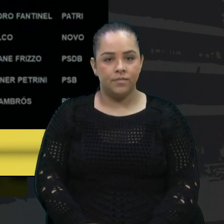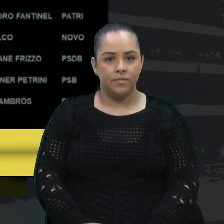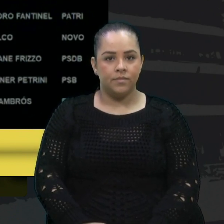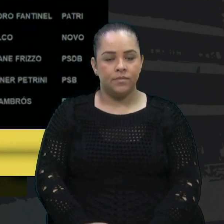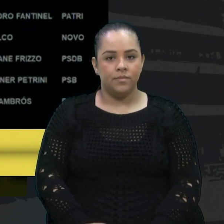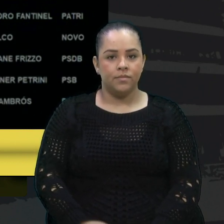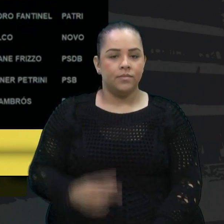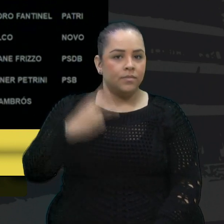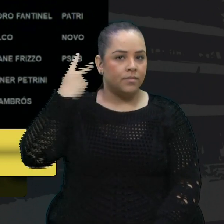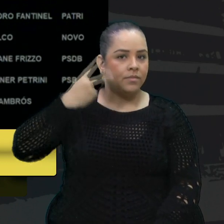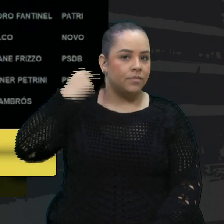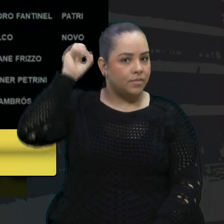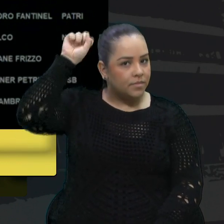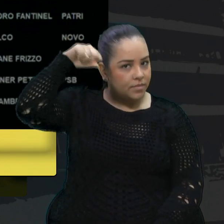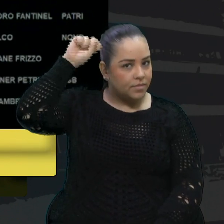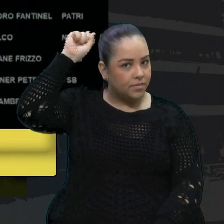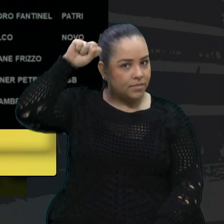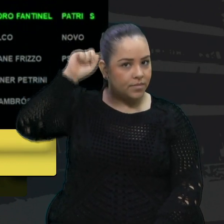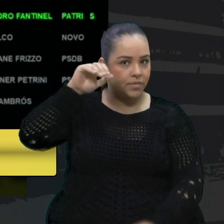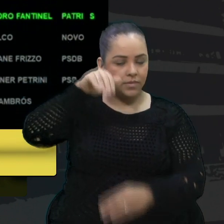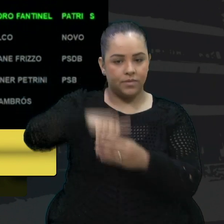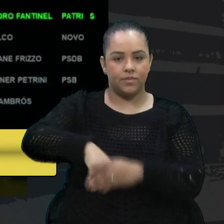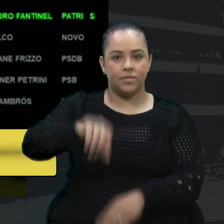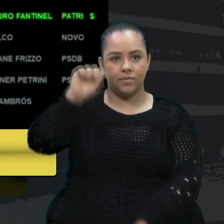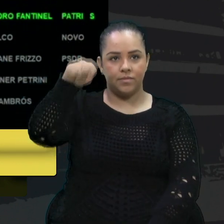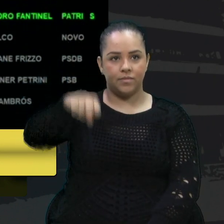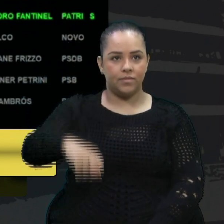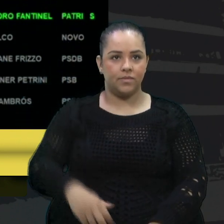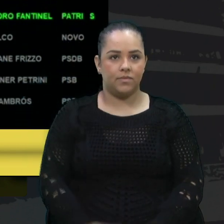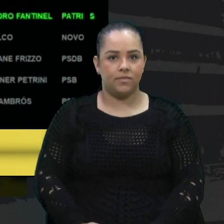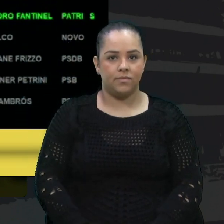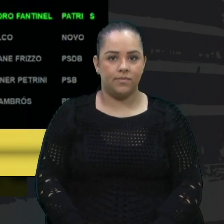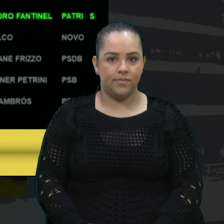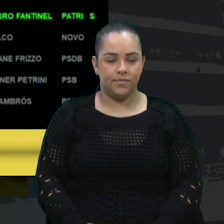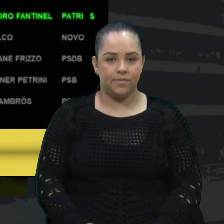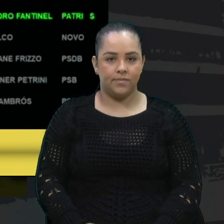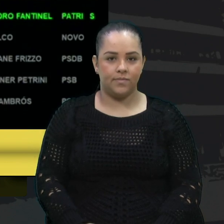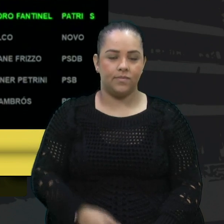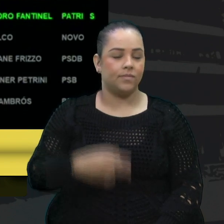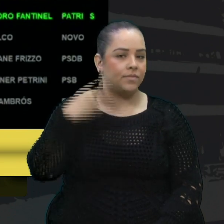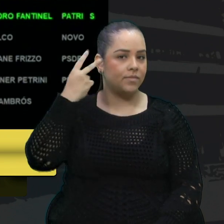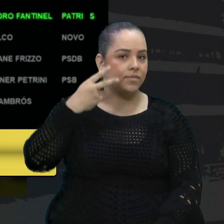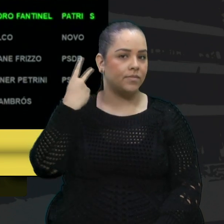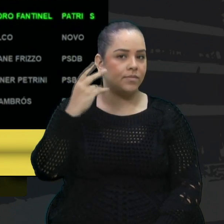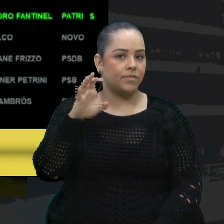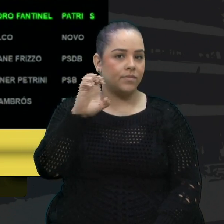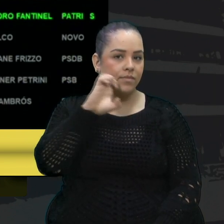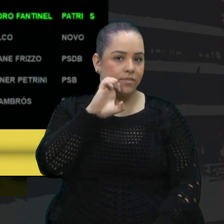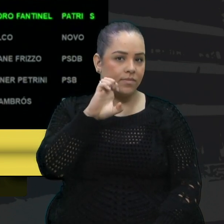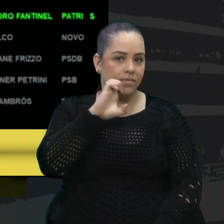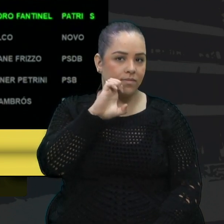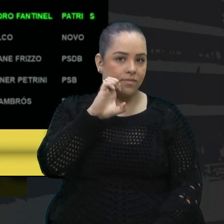Vereador Xuxa, vota sim. Vereadora Estela Ballardin.